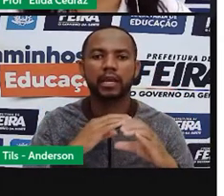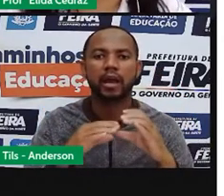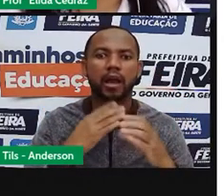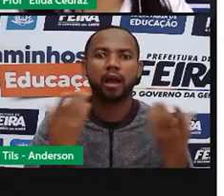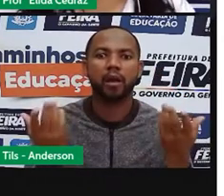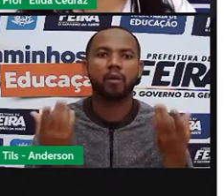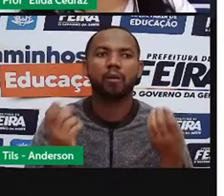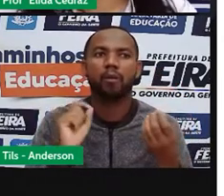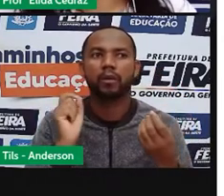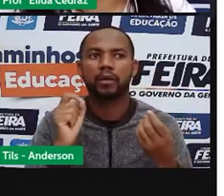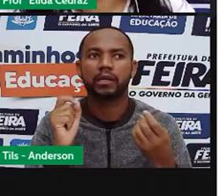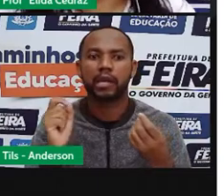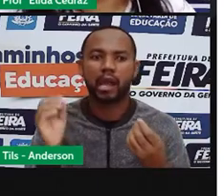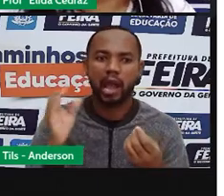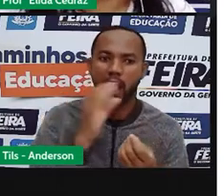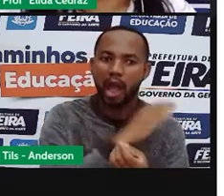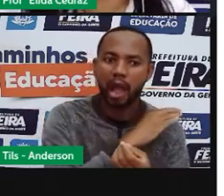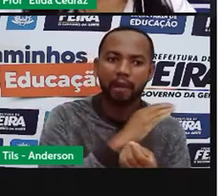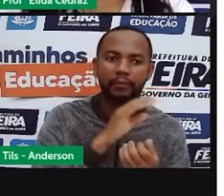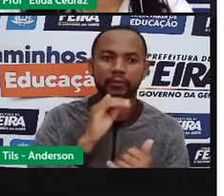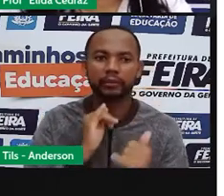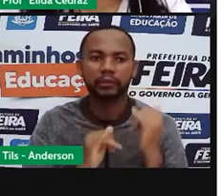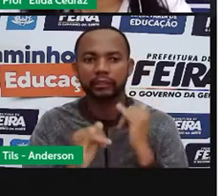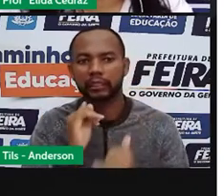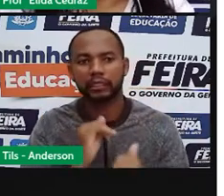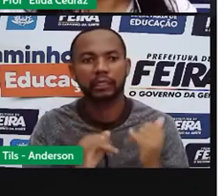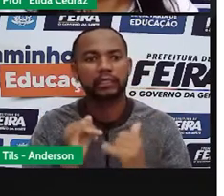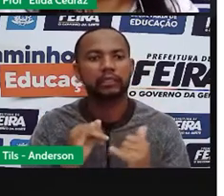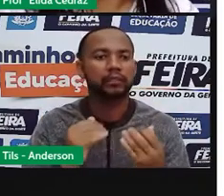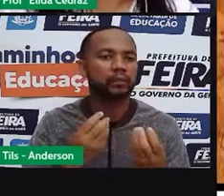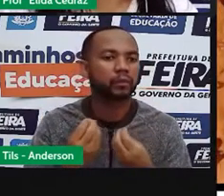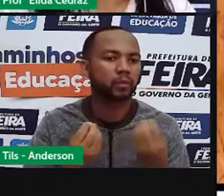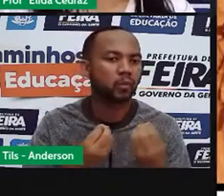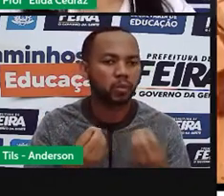velocidade da internet. Isso mesmo.